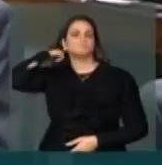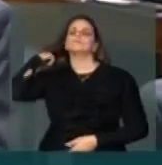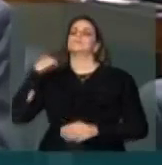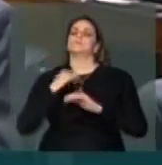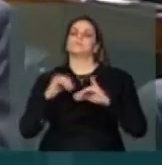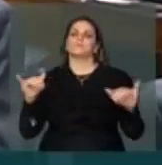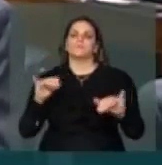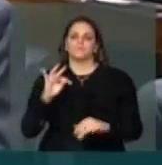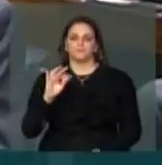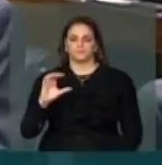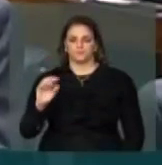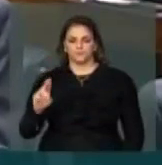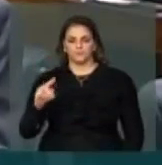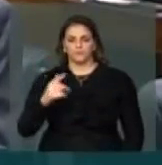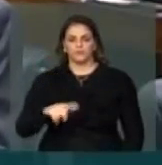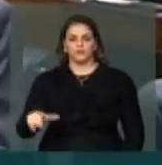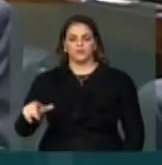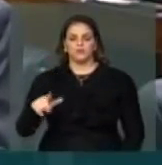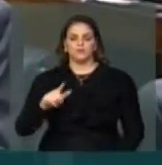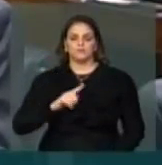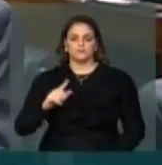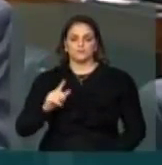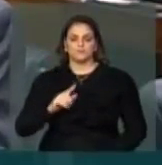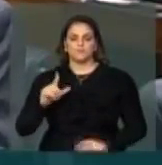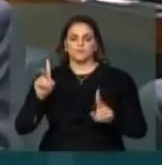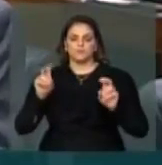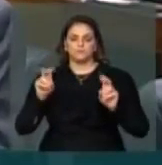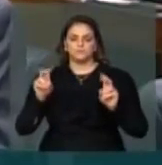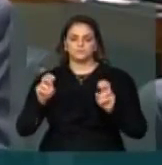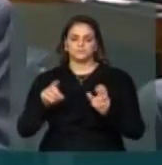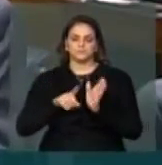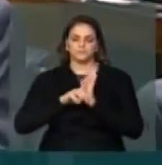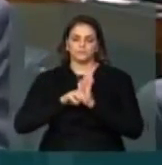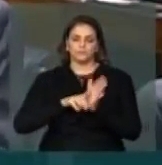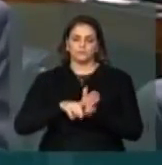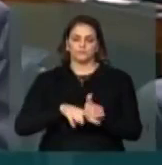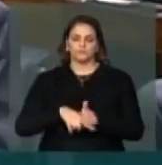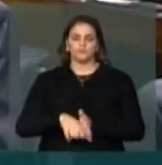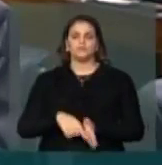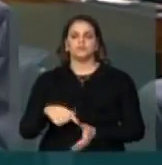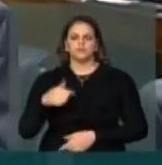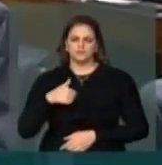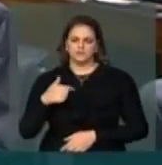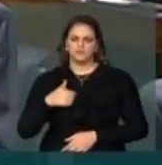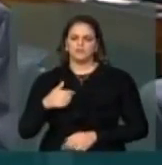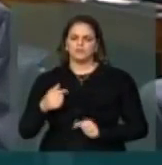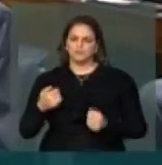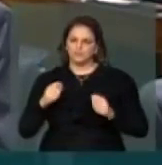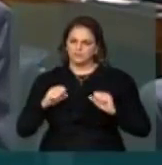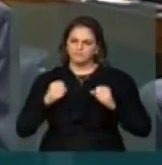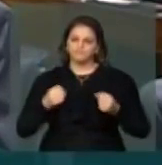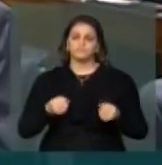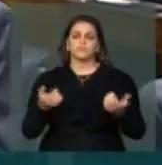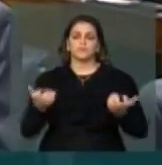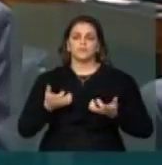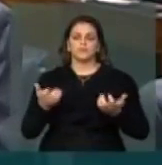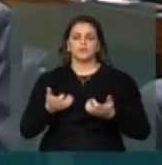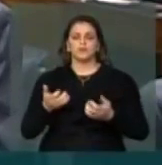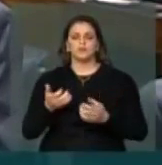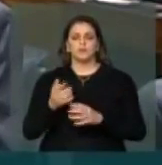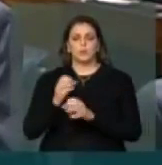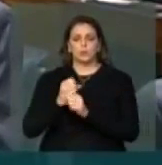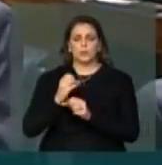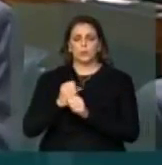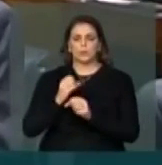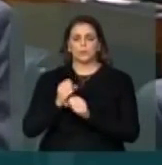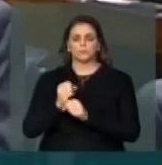que o Tribunal de Contas da União novamente debruçou sobre o assunto que tanto defendo que é o controle efetivo das contas da